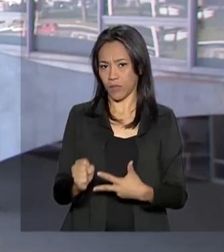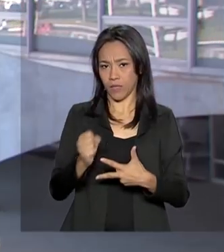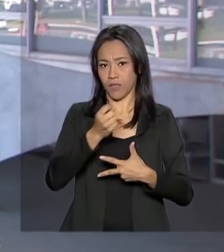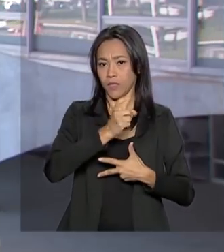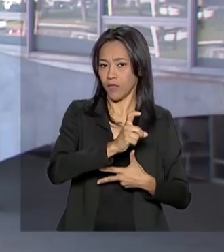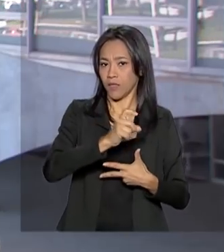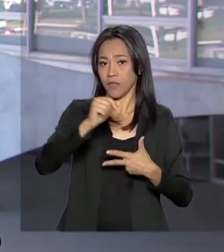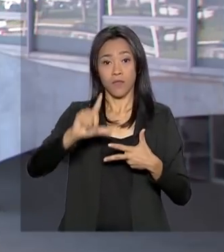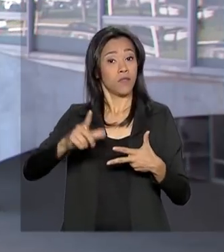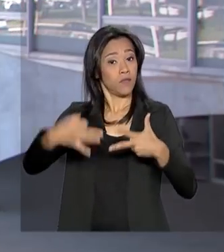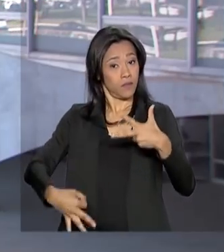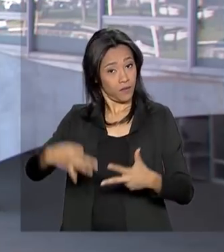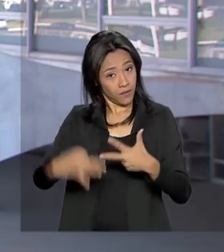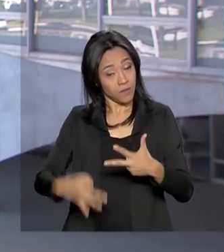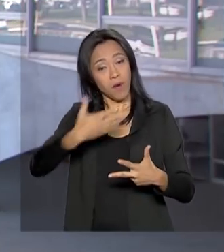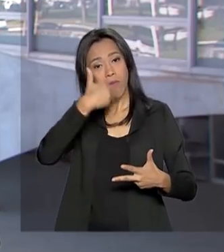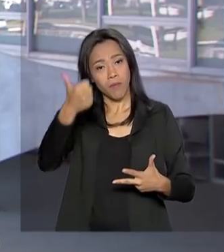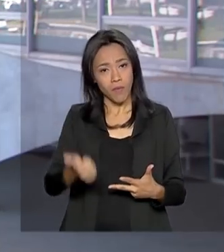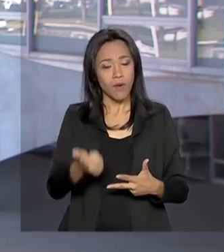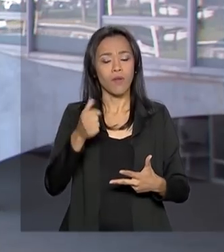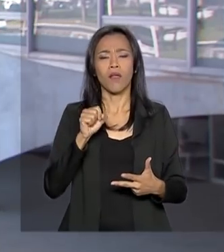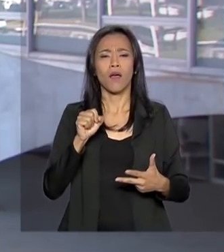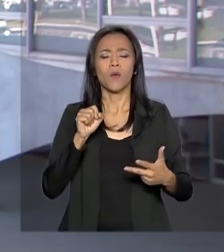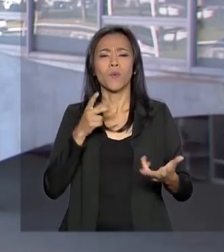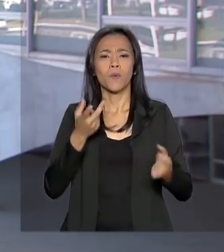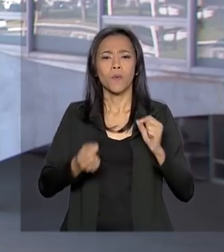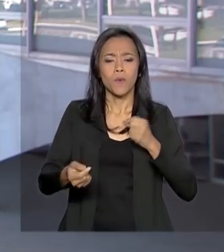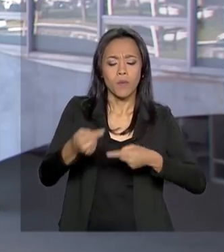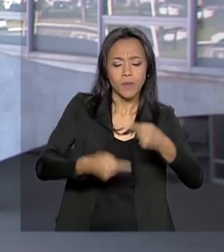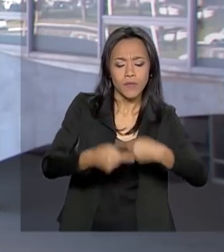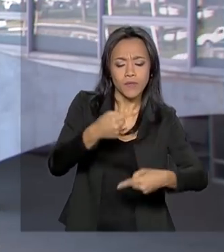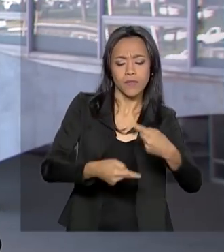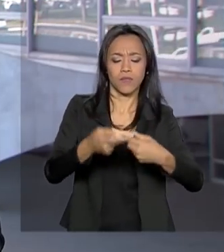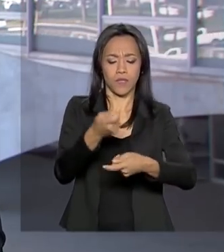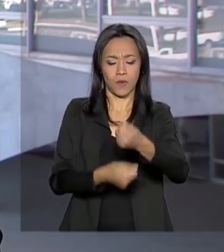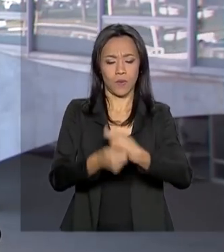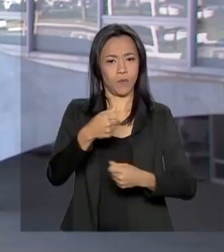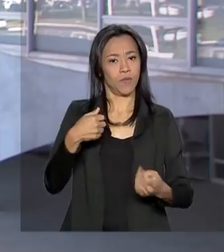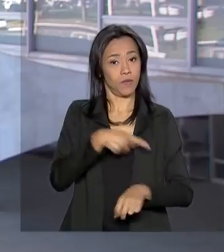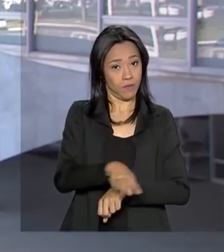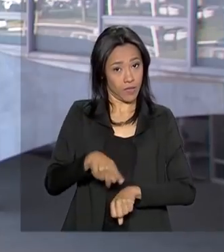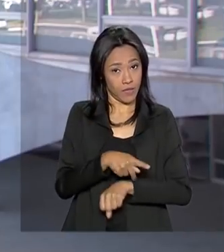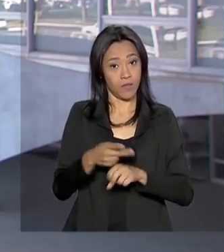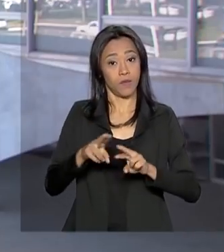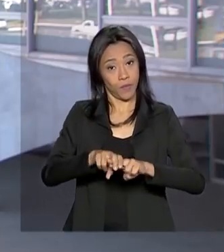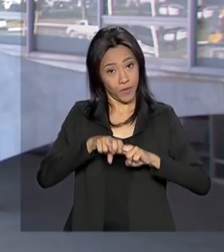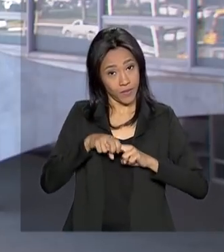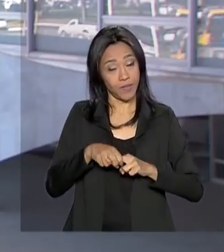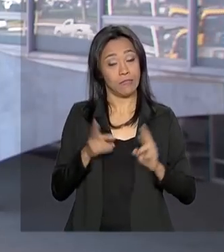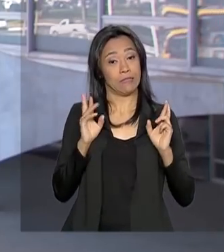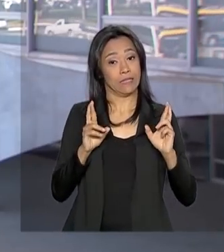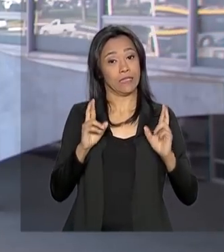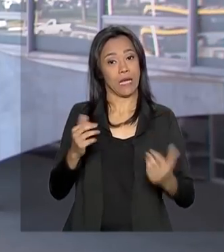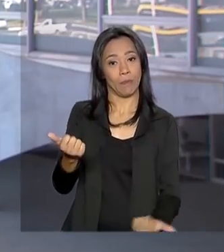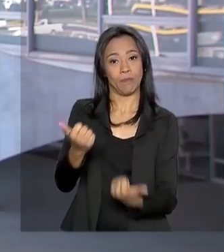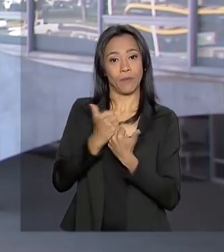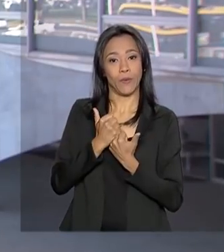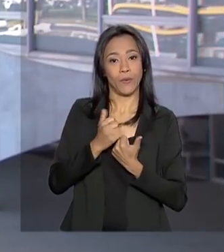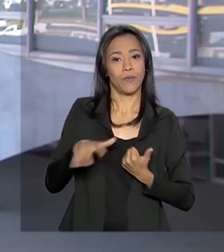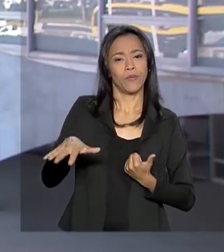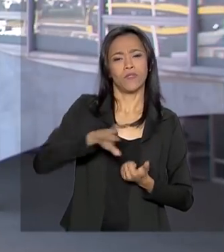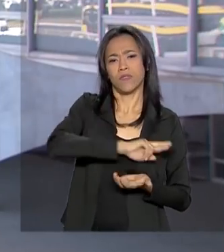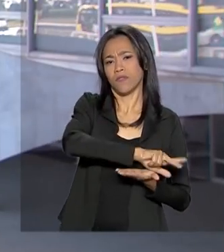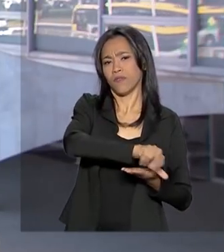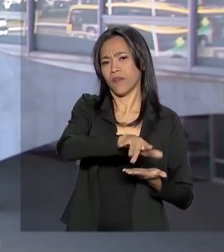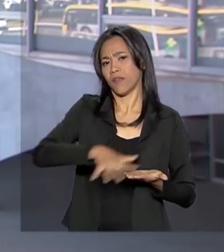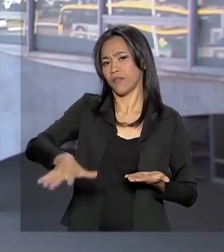defesa de uma melhora do quadro político e econômico do país. Para isso, conta com o apoio de todos os setores da sociedade